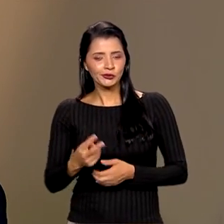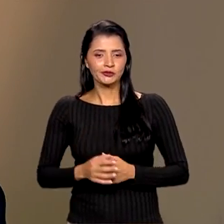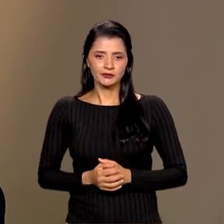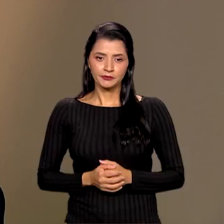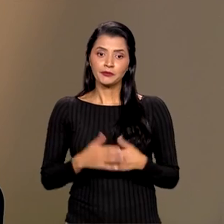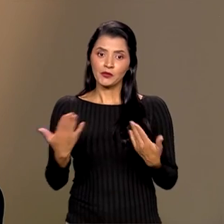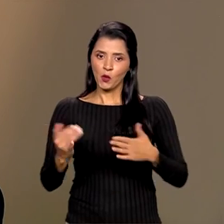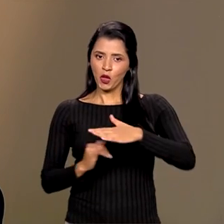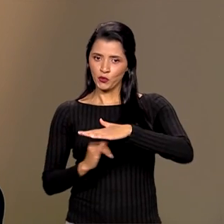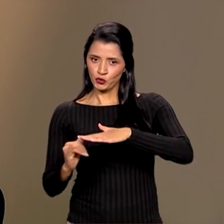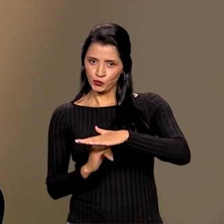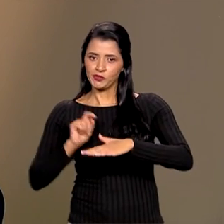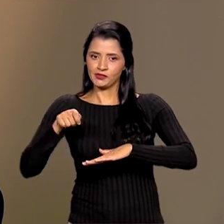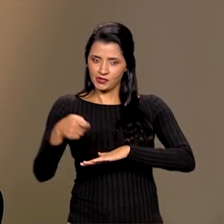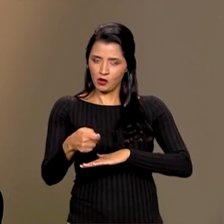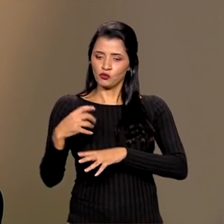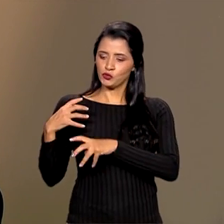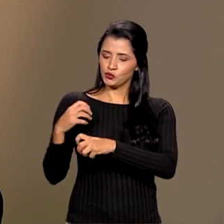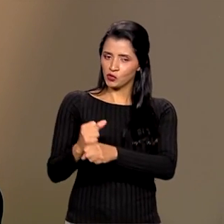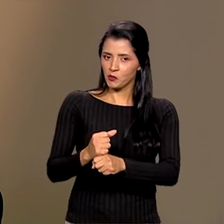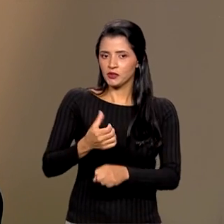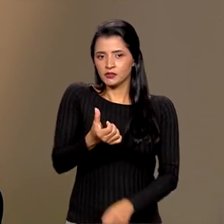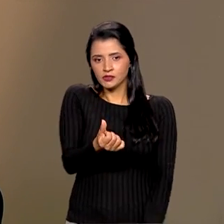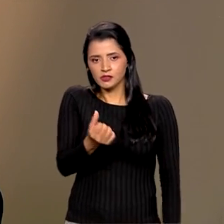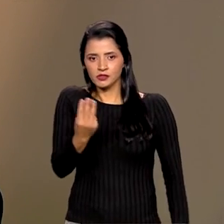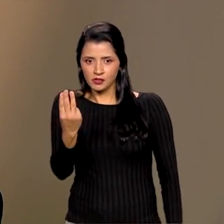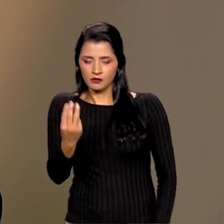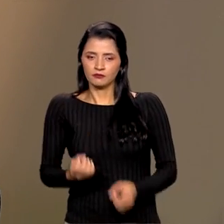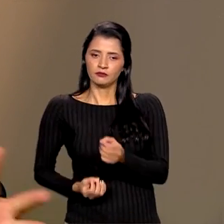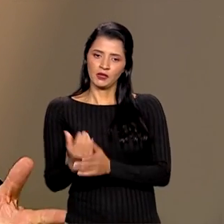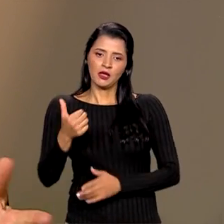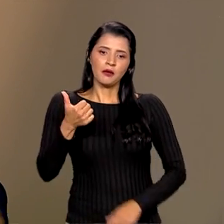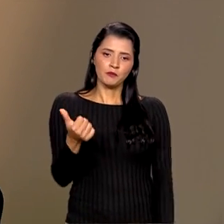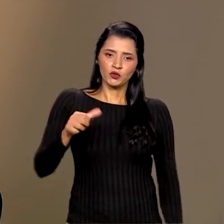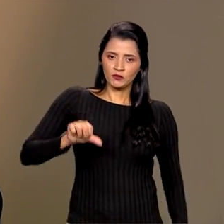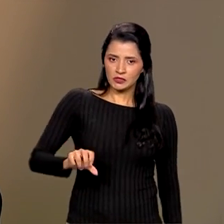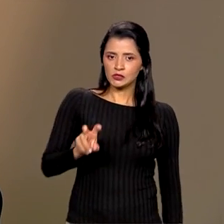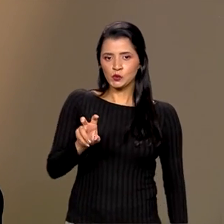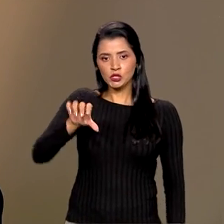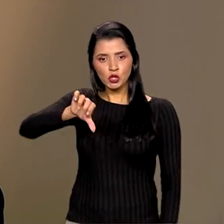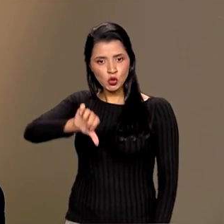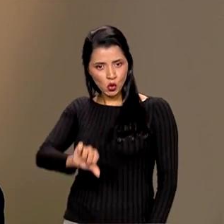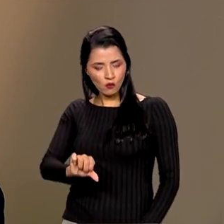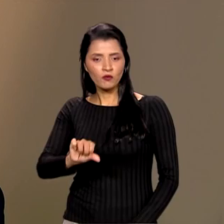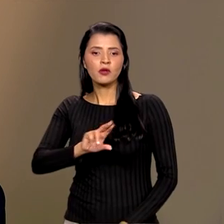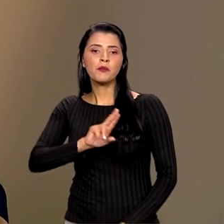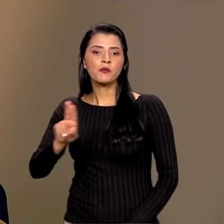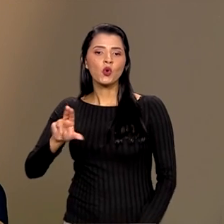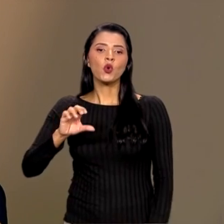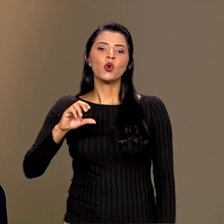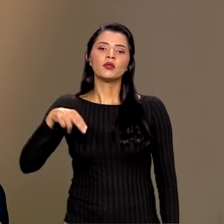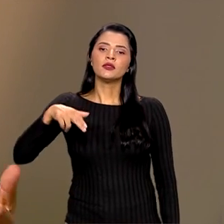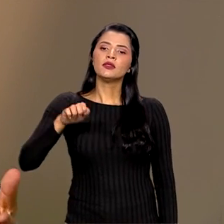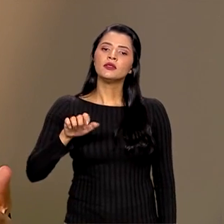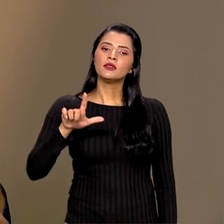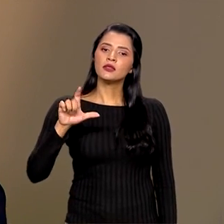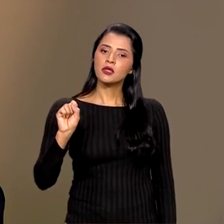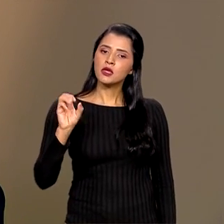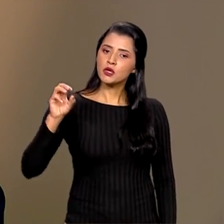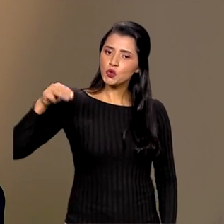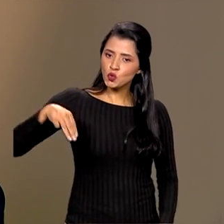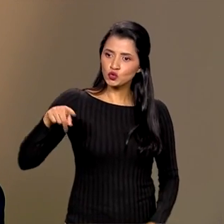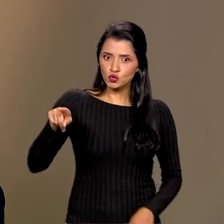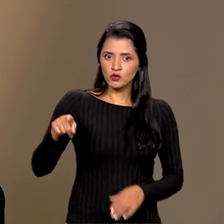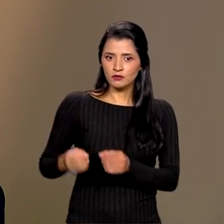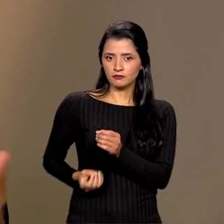instituição que tem 63 anos. Ela foi fundada em 1959 por Celso Furtado, a partir de uma convicção de que a